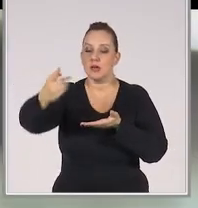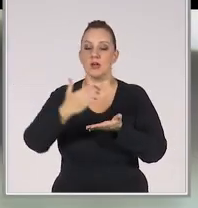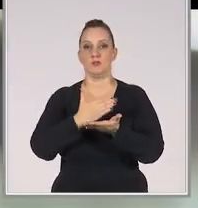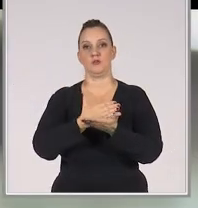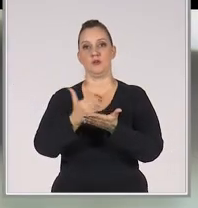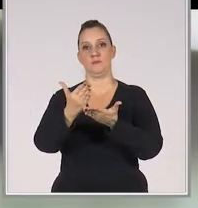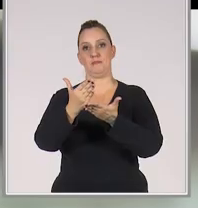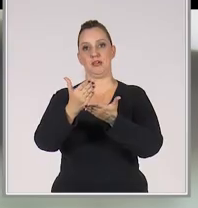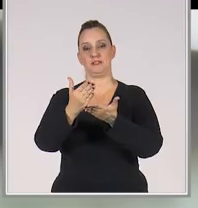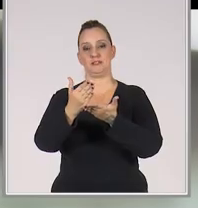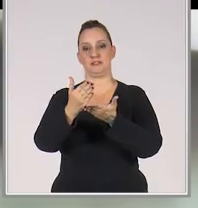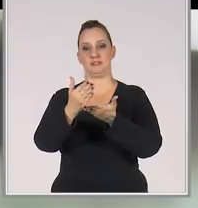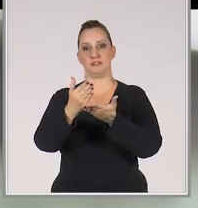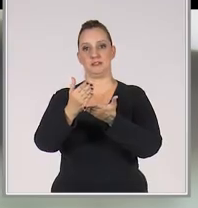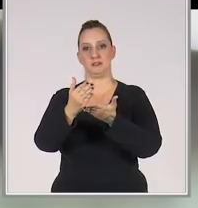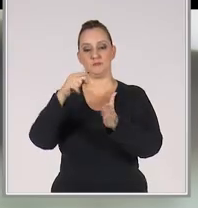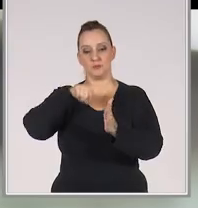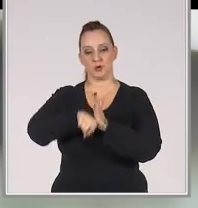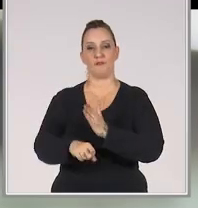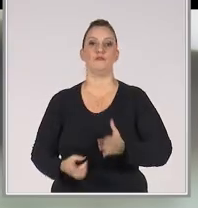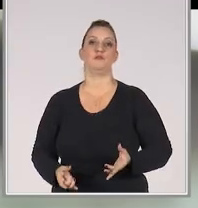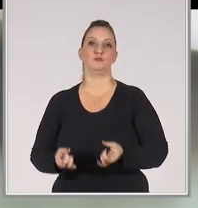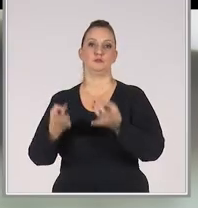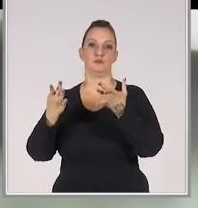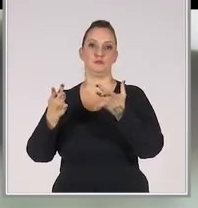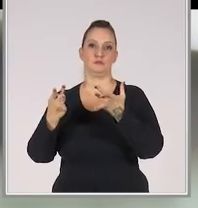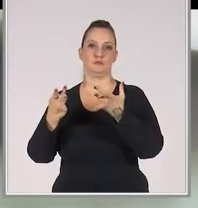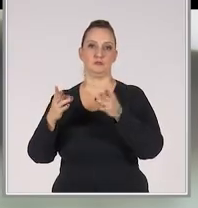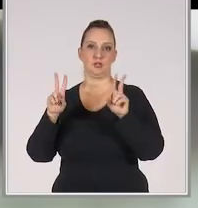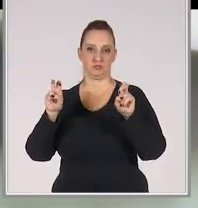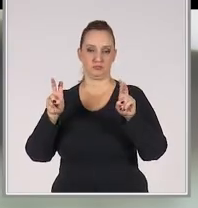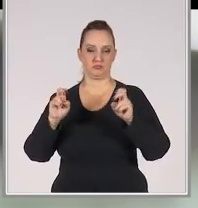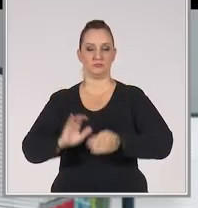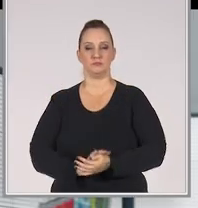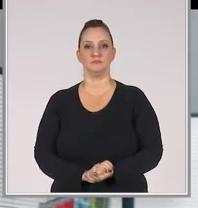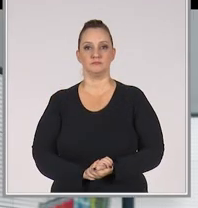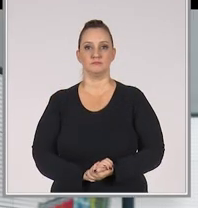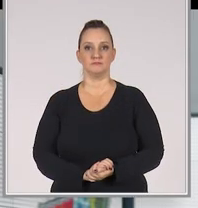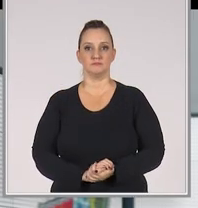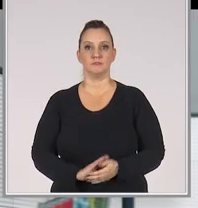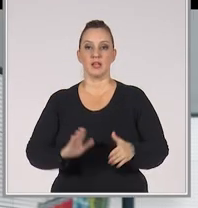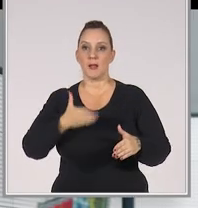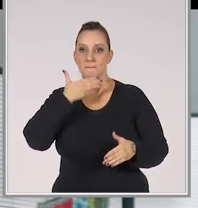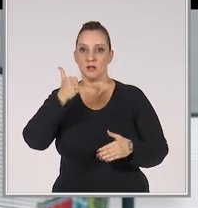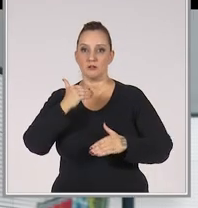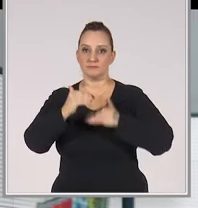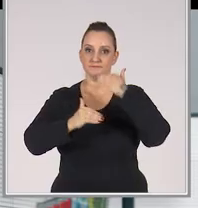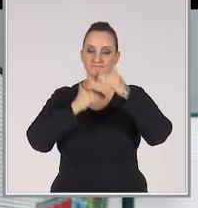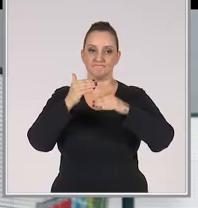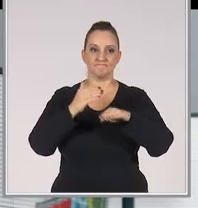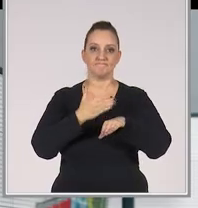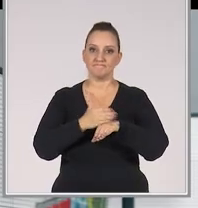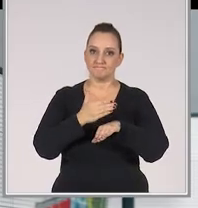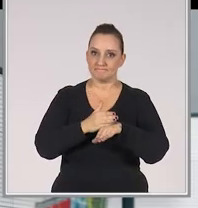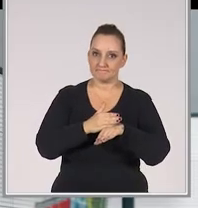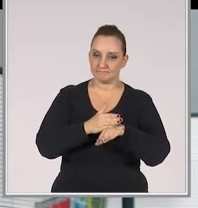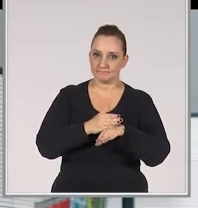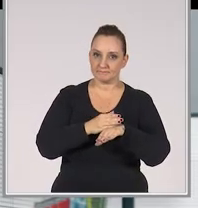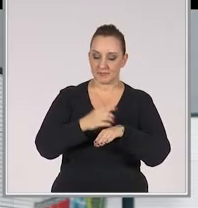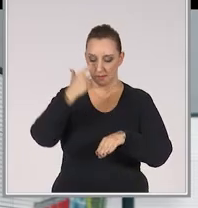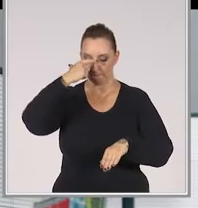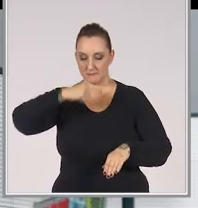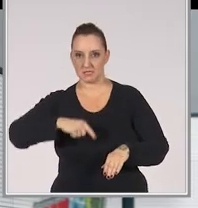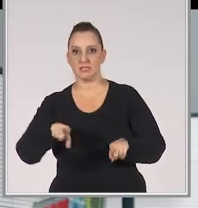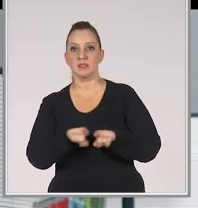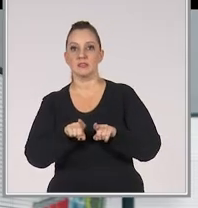efetivamente. Para falar da empresa. Dos produtos e dos serviços. Para aperfeiçoar sua preparação técnica e pessoal.